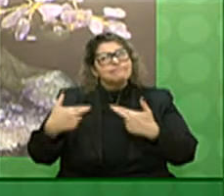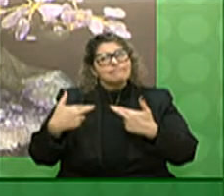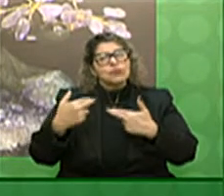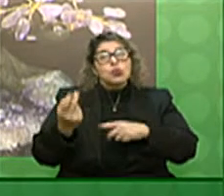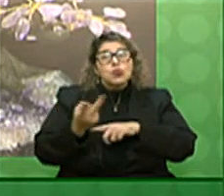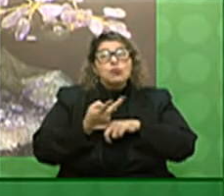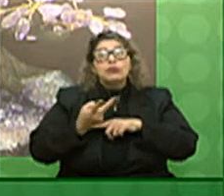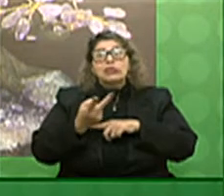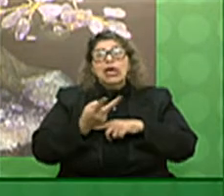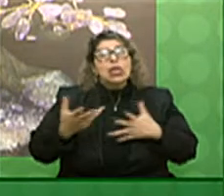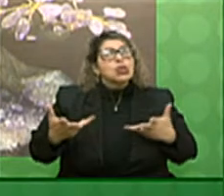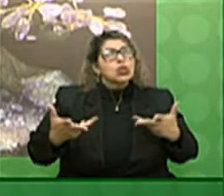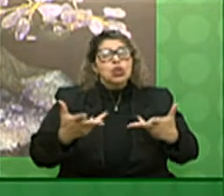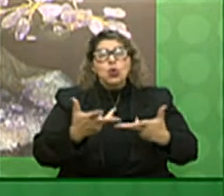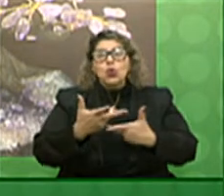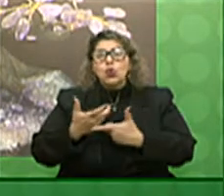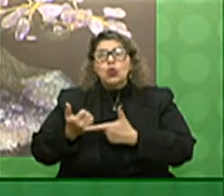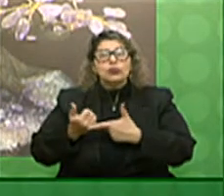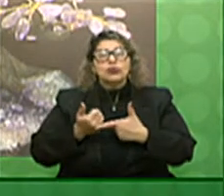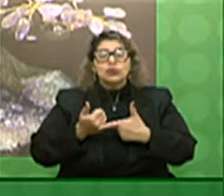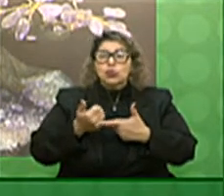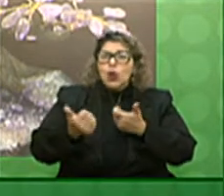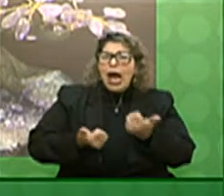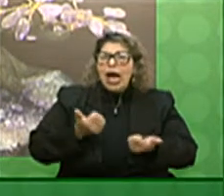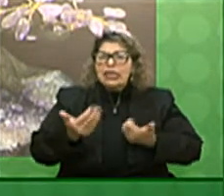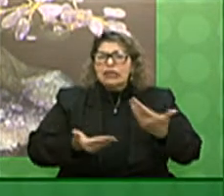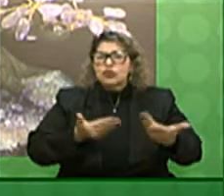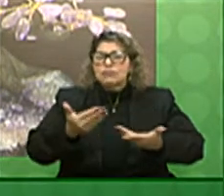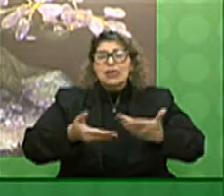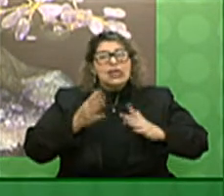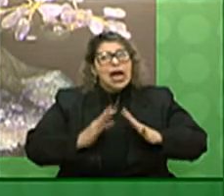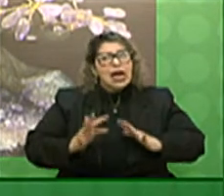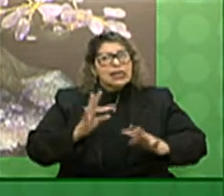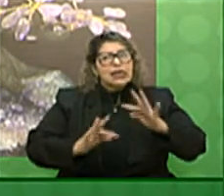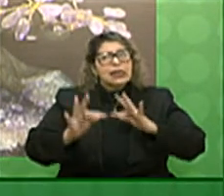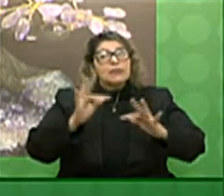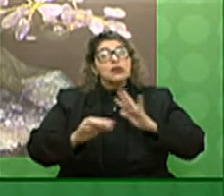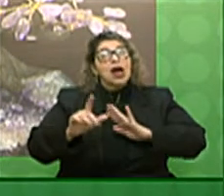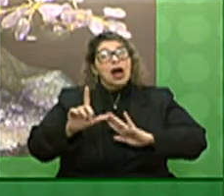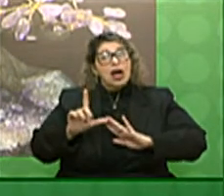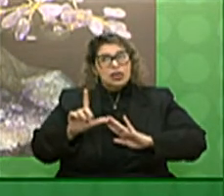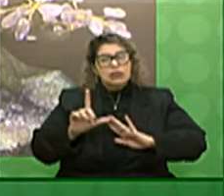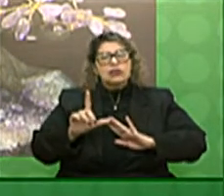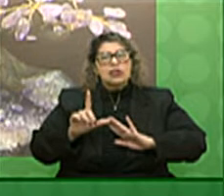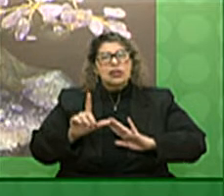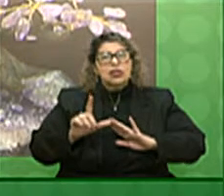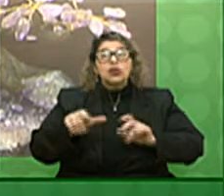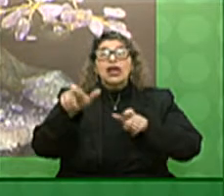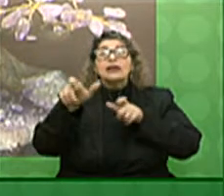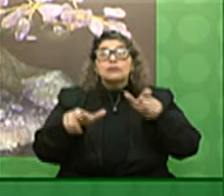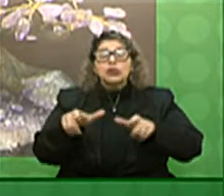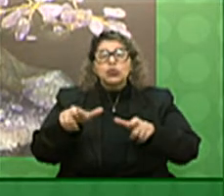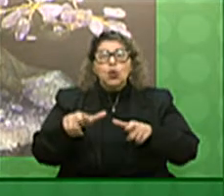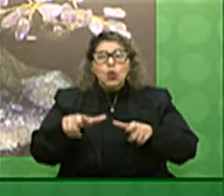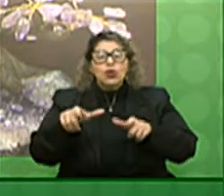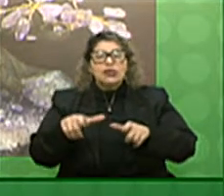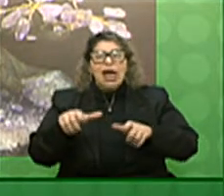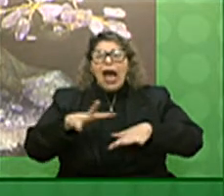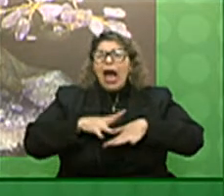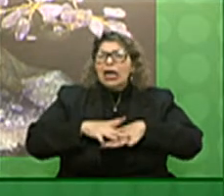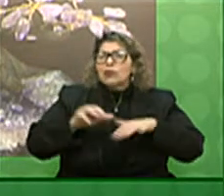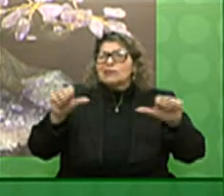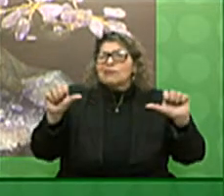buscando todos os mecanismos do atendimento do tratamento precoce evitando que as pessoas adoeçam mais